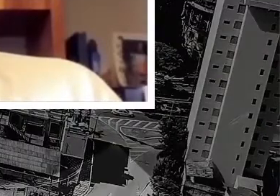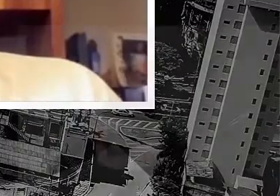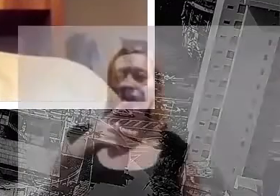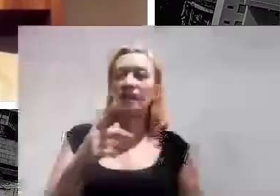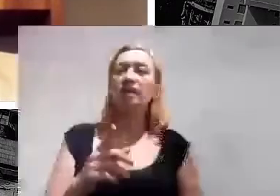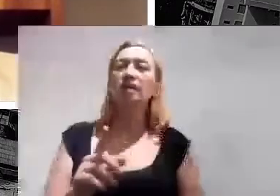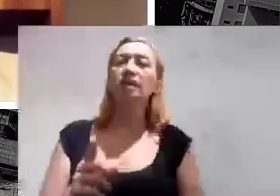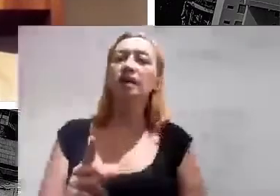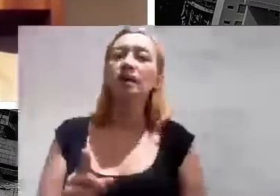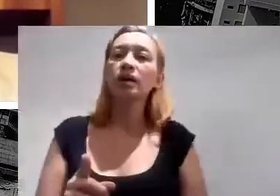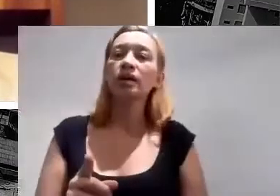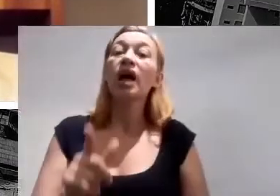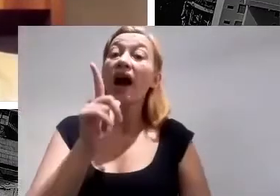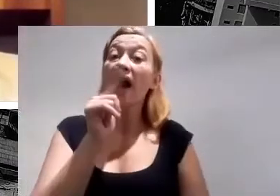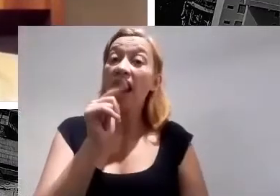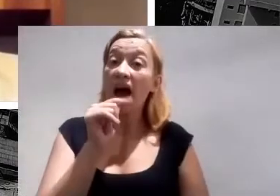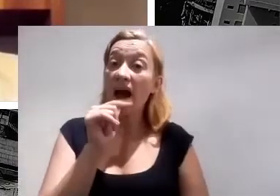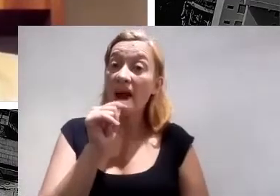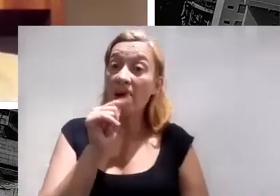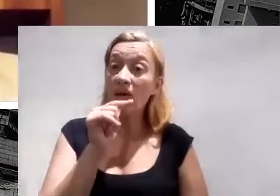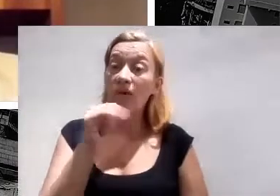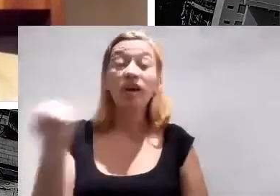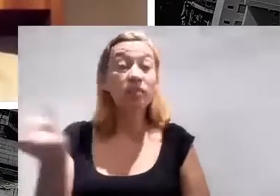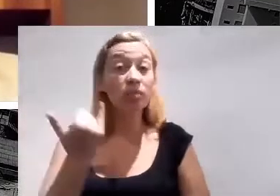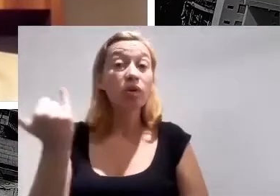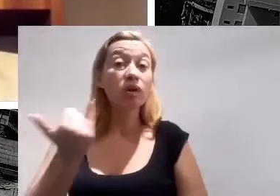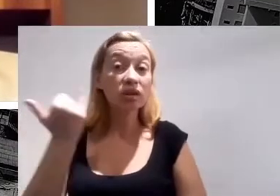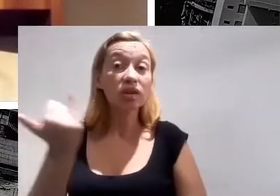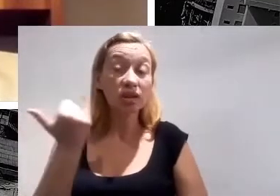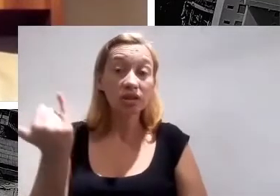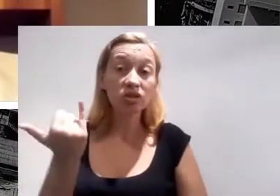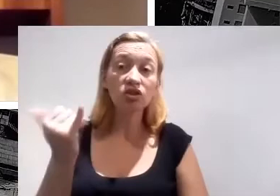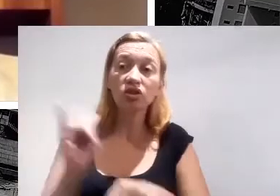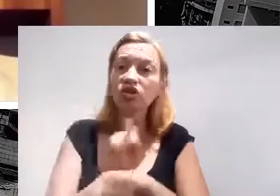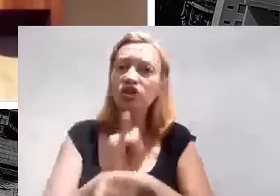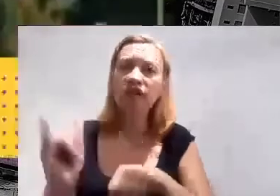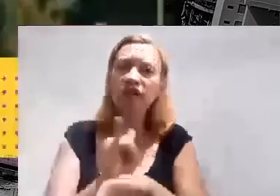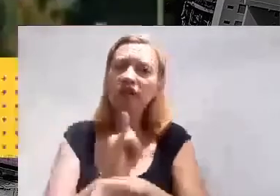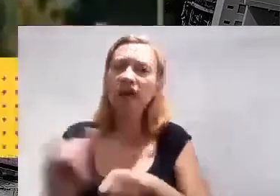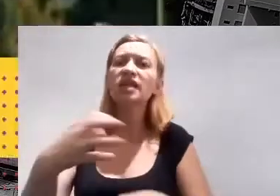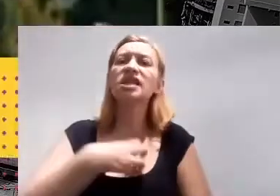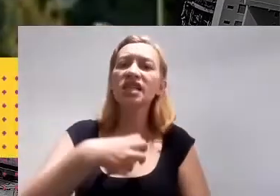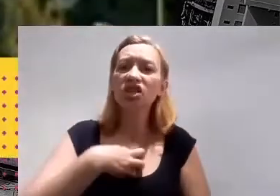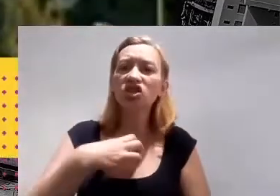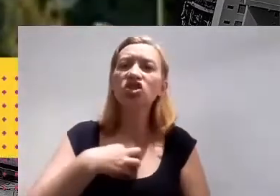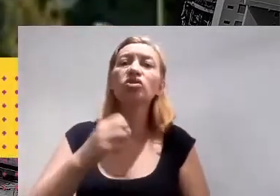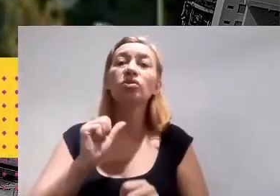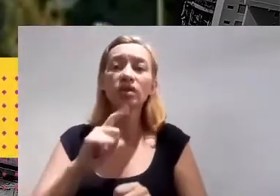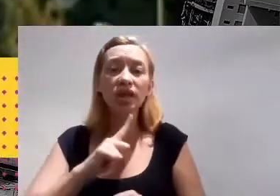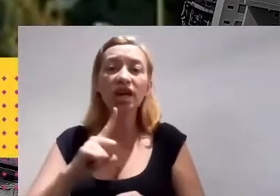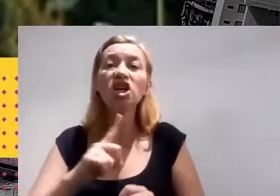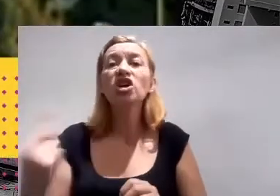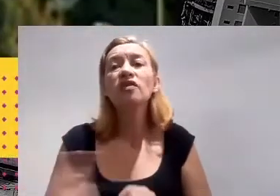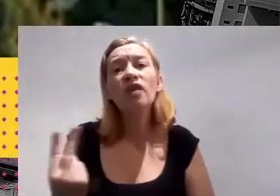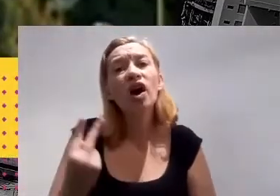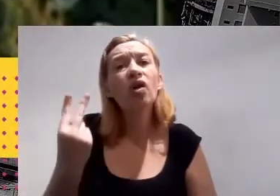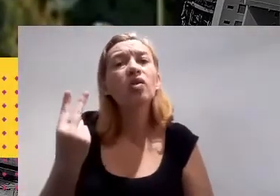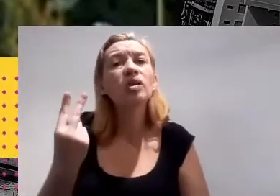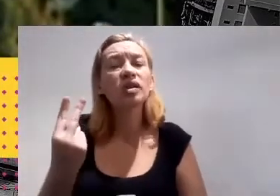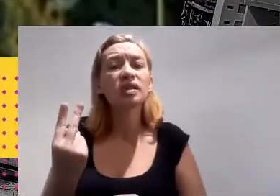matéria-prima, é estratégia e faz todo sentido a gente valorizar, implementar